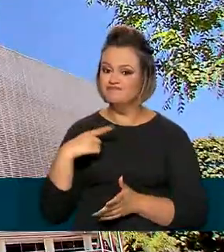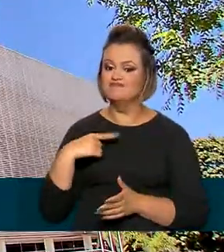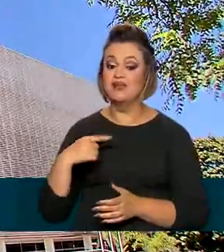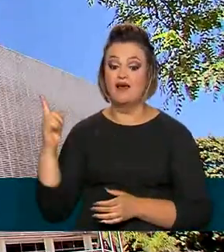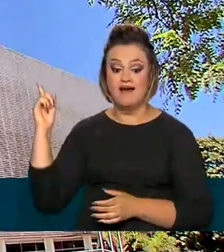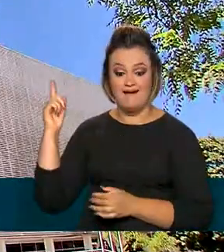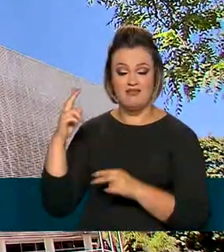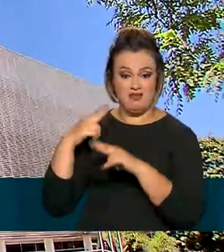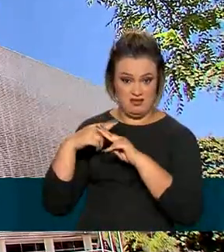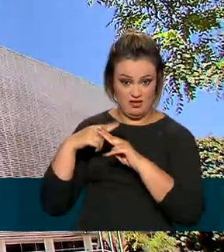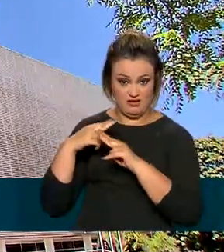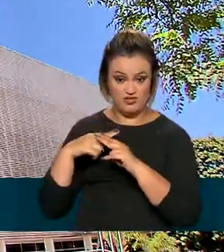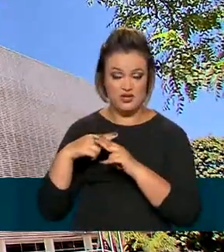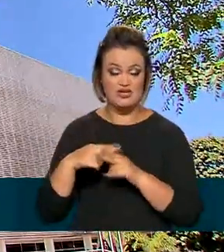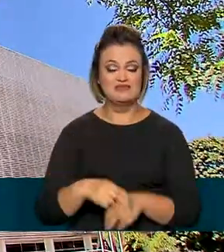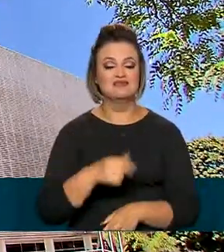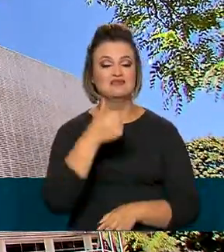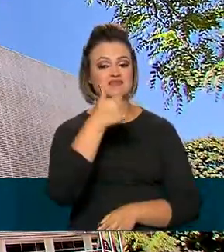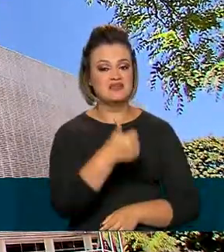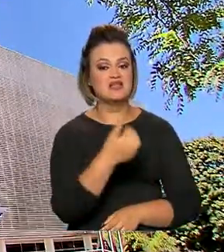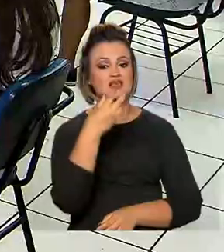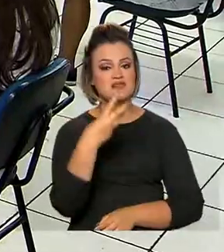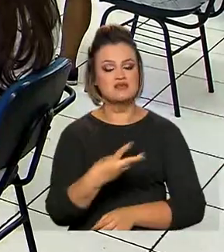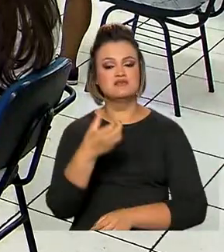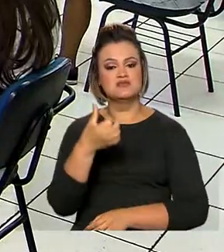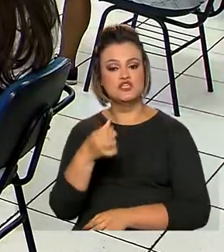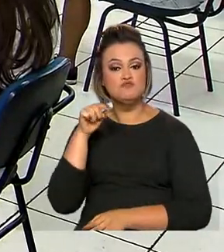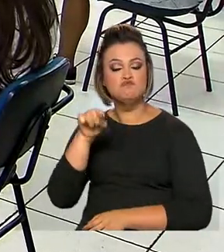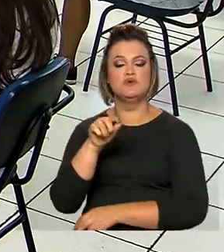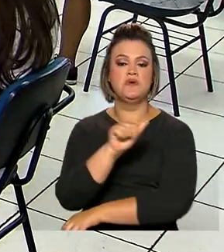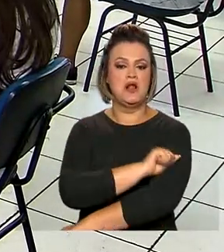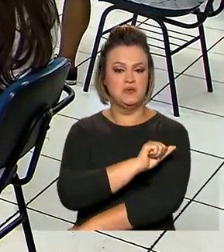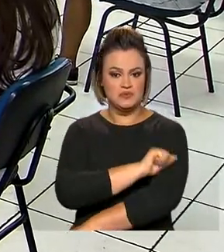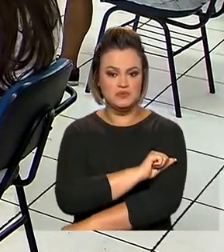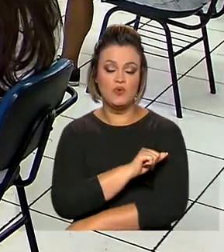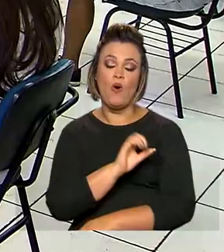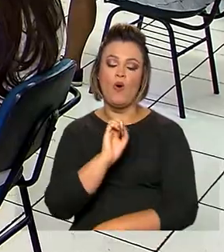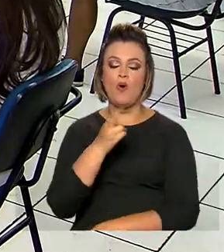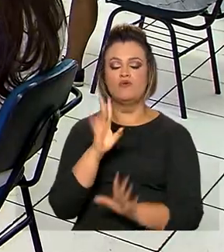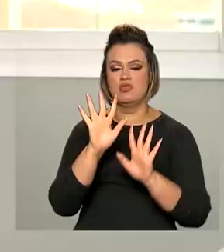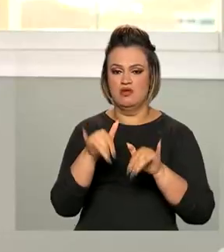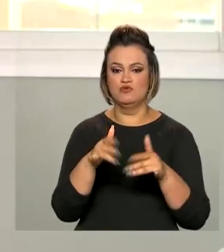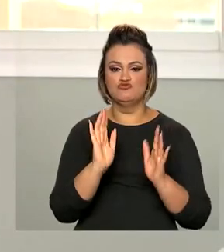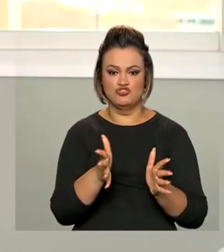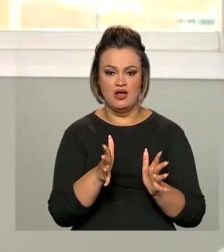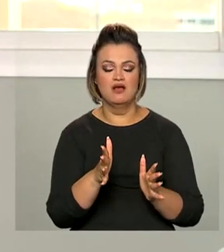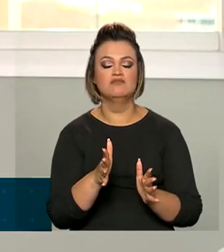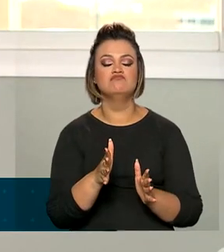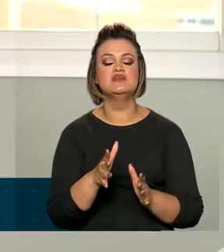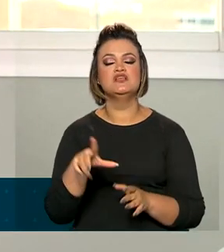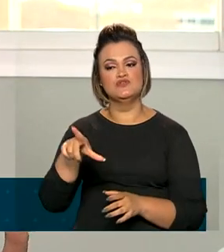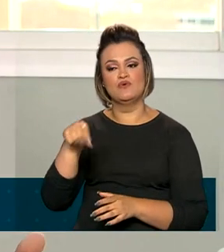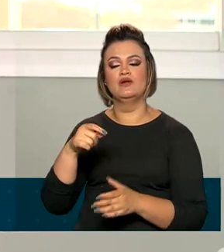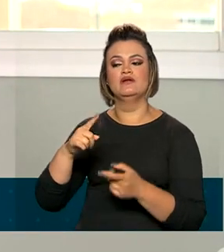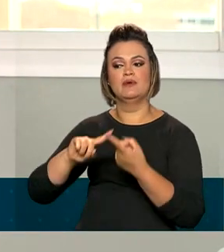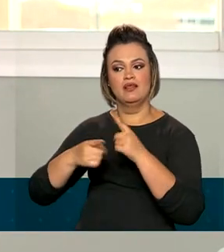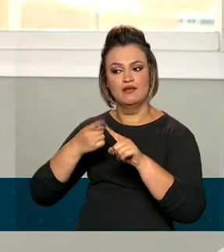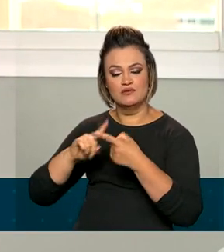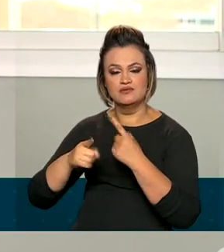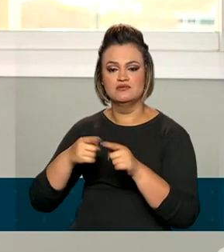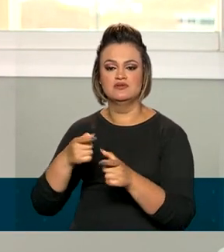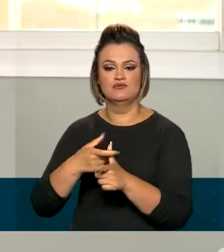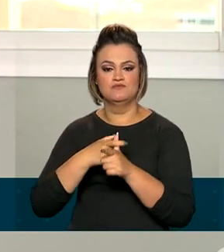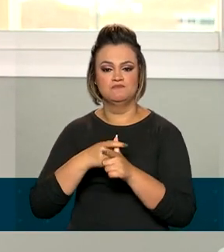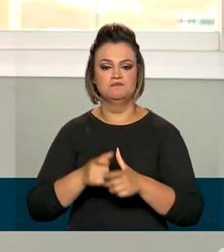Caixa Econômica Federal, mais de 136 mil estudantes e ex-estudantes já aderiram à renegociação